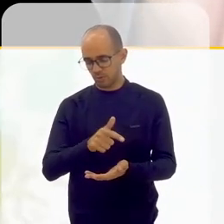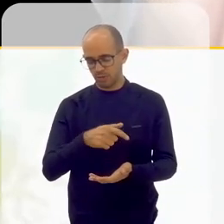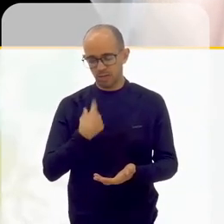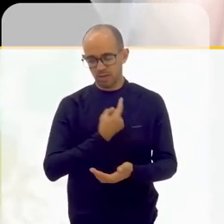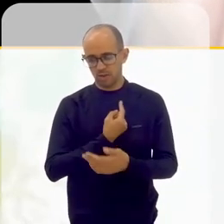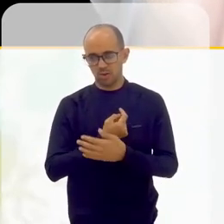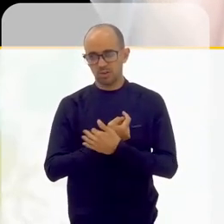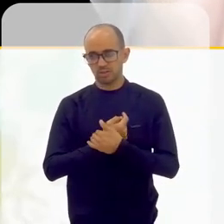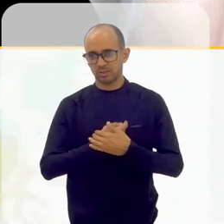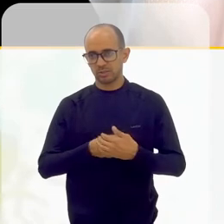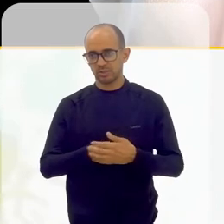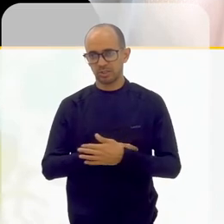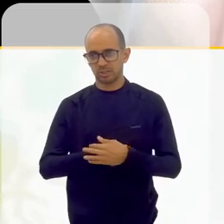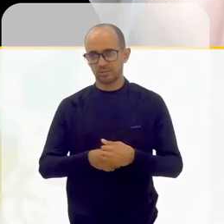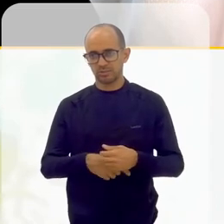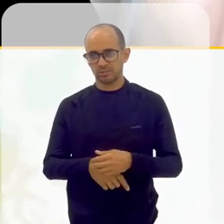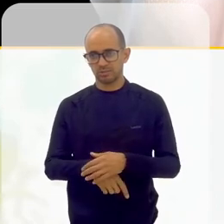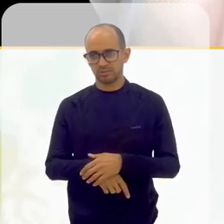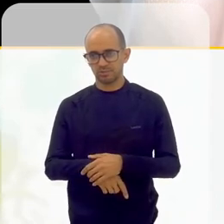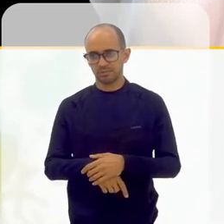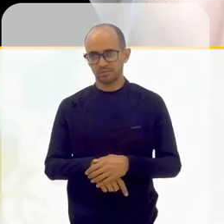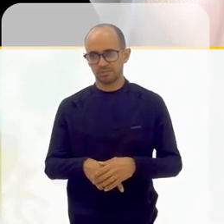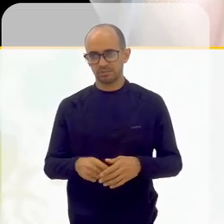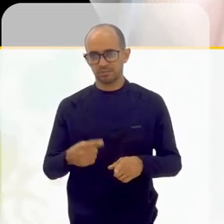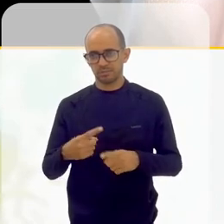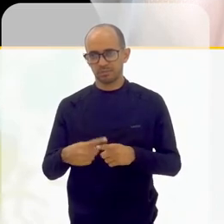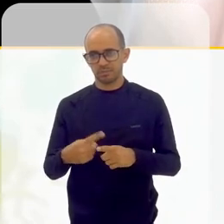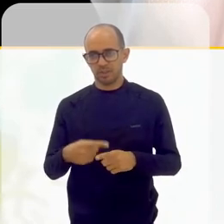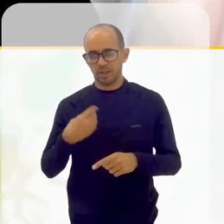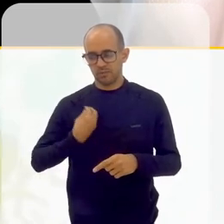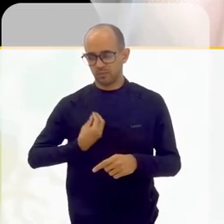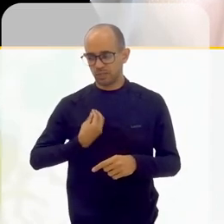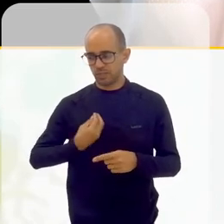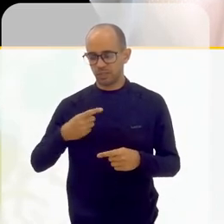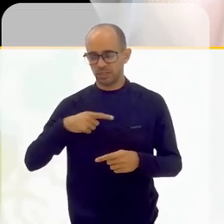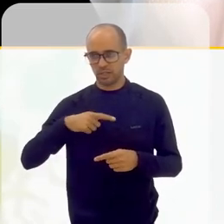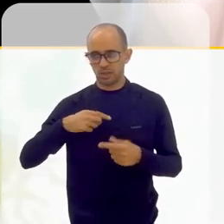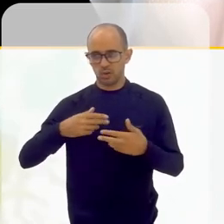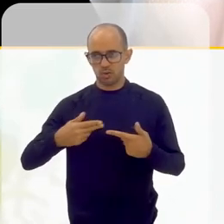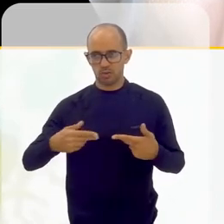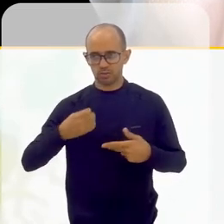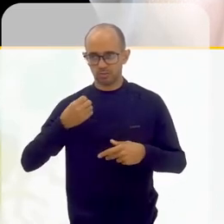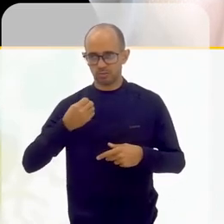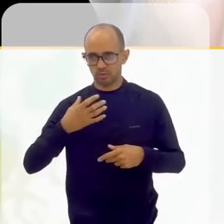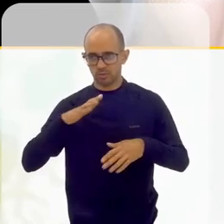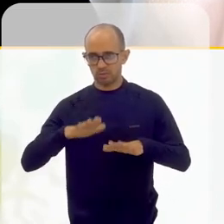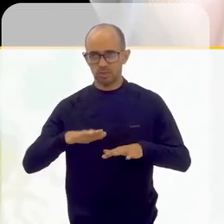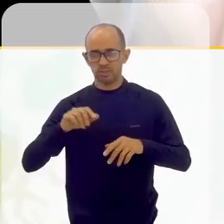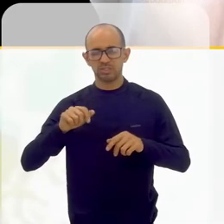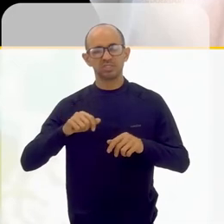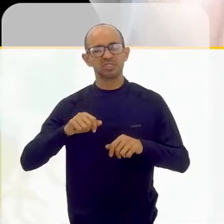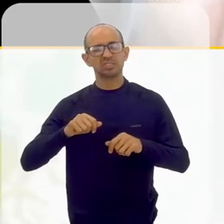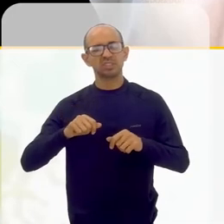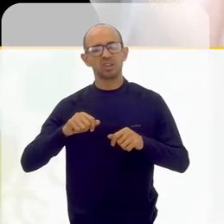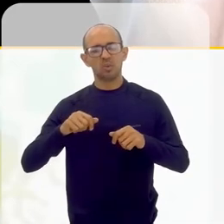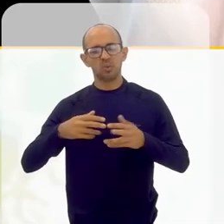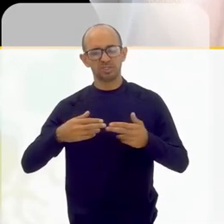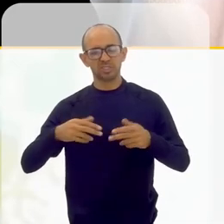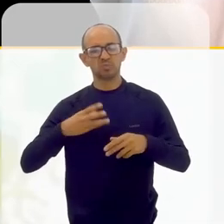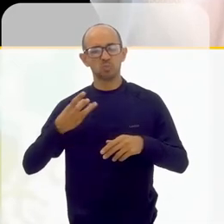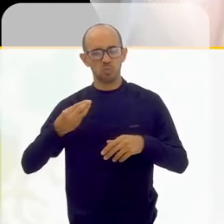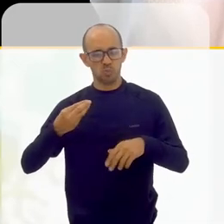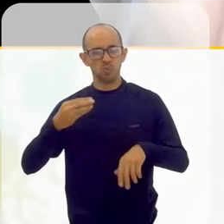nossa, porque olhar para a vida, a vida tem coisas boas e tem coisas duras e tem coisas muito duras